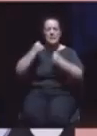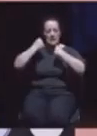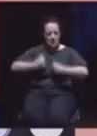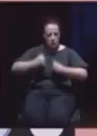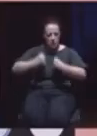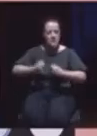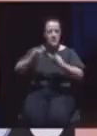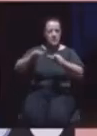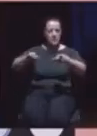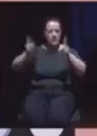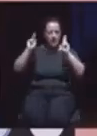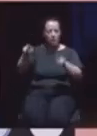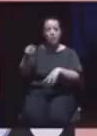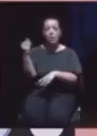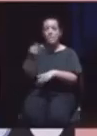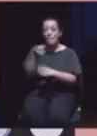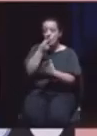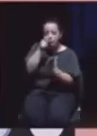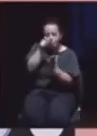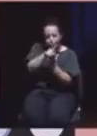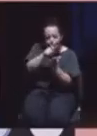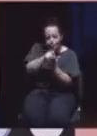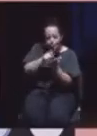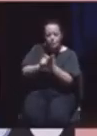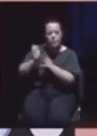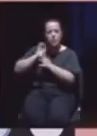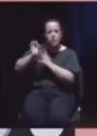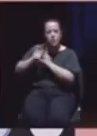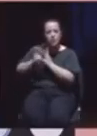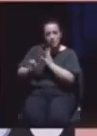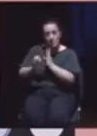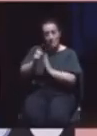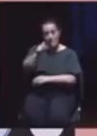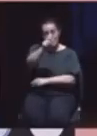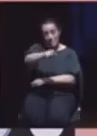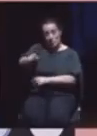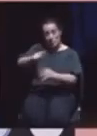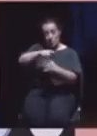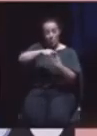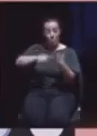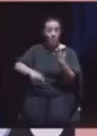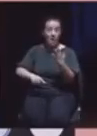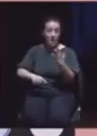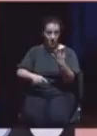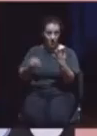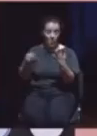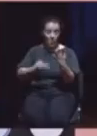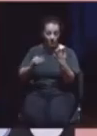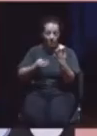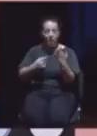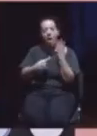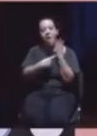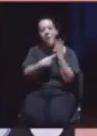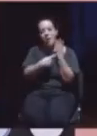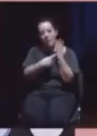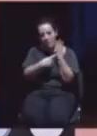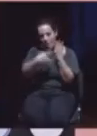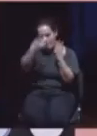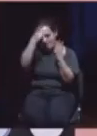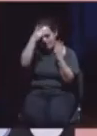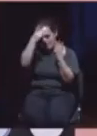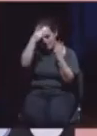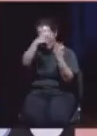identificação descritiva dos malogrados cidadãos, cuja referência consta no final do presente parecer.